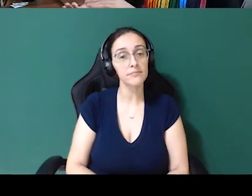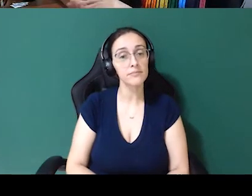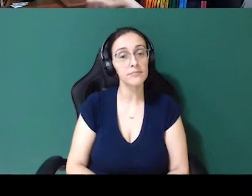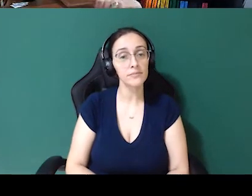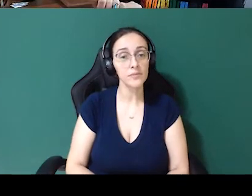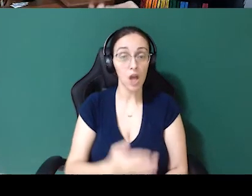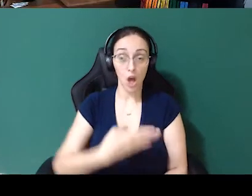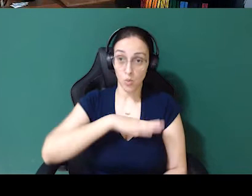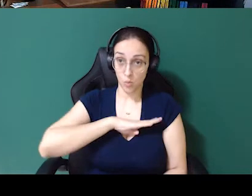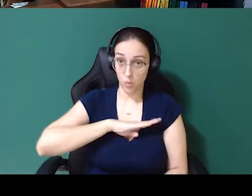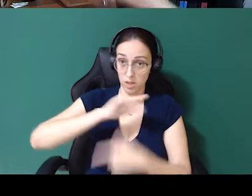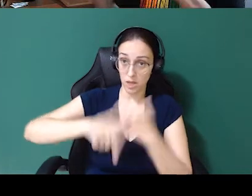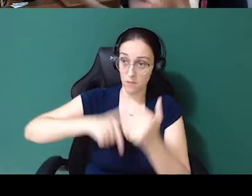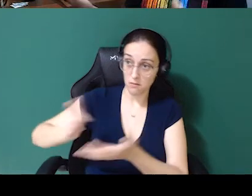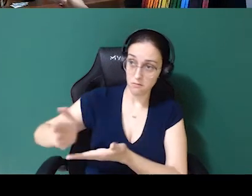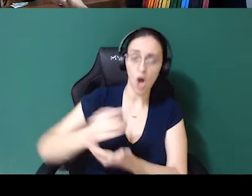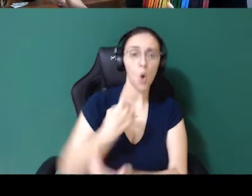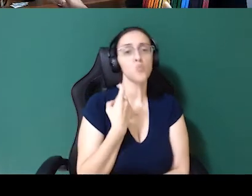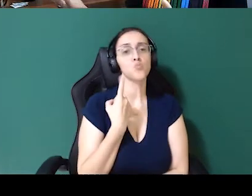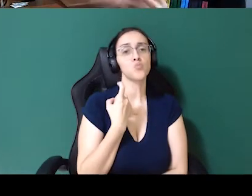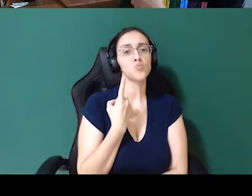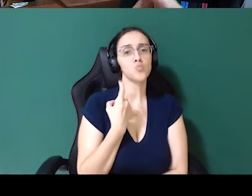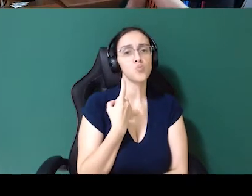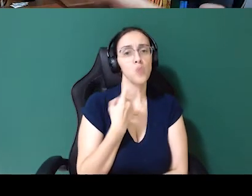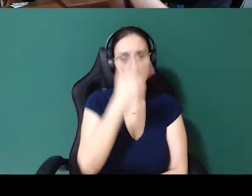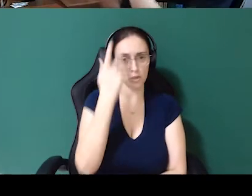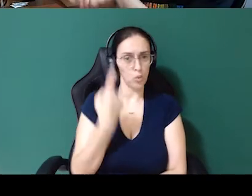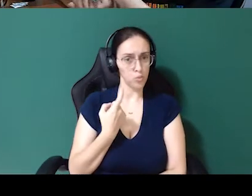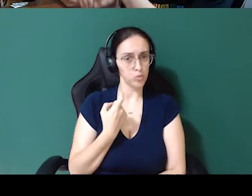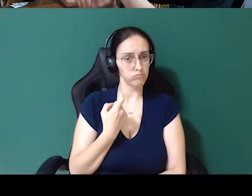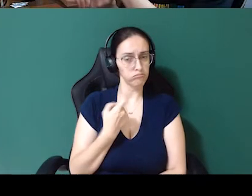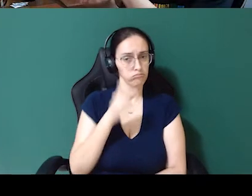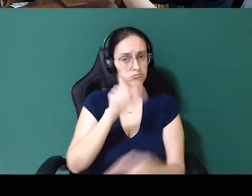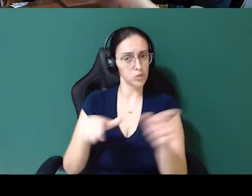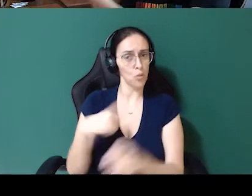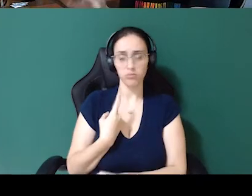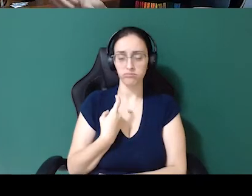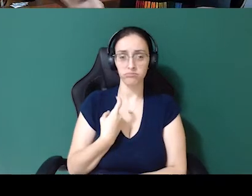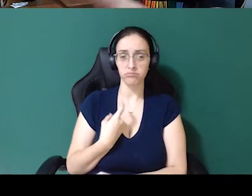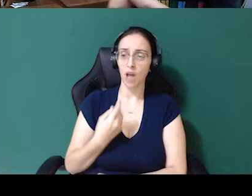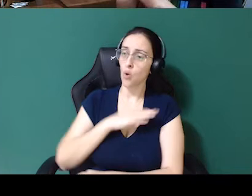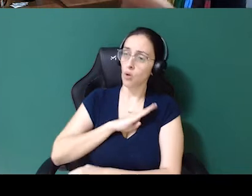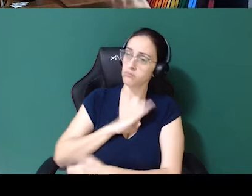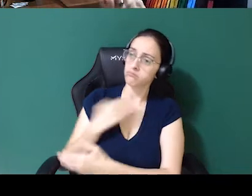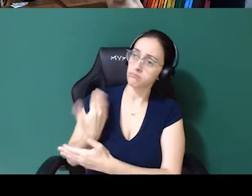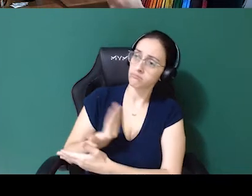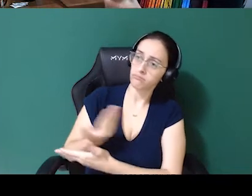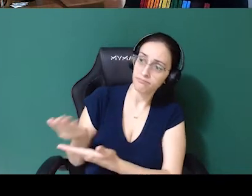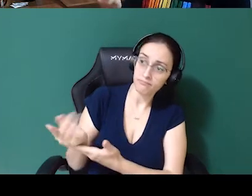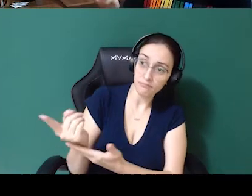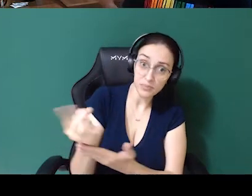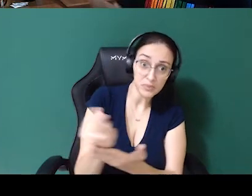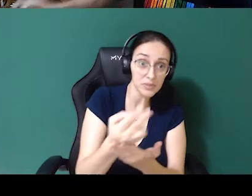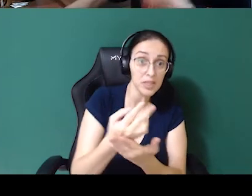Reunir também o comitê de diversidade não dá para ser uma pessoa só. Então, gente precisa procurar colegas de trabalho que têm o mesmo interesse.